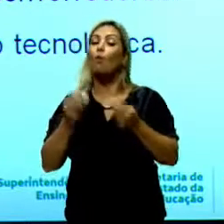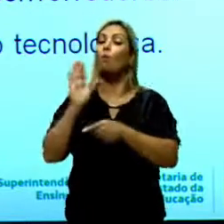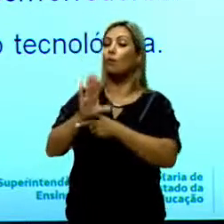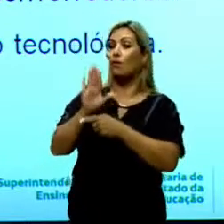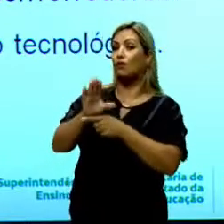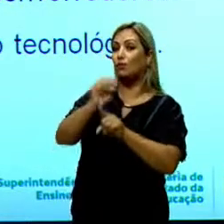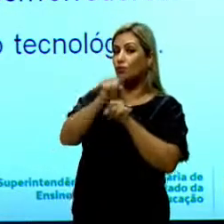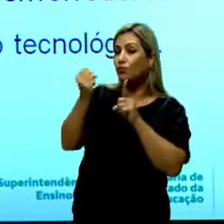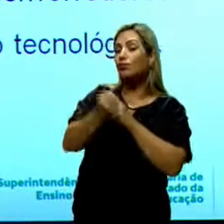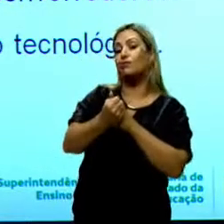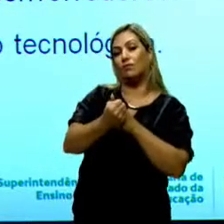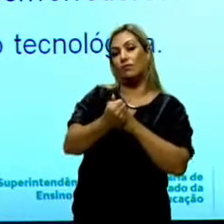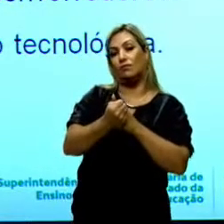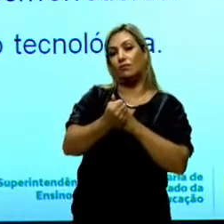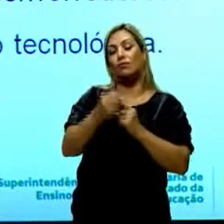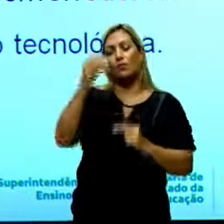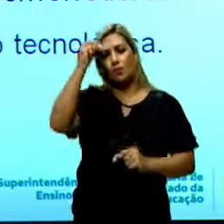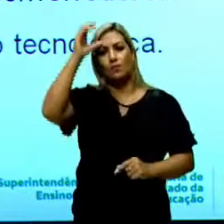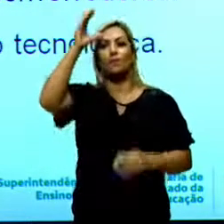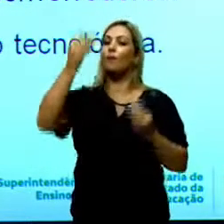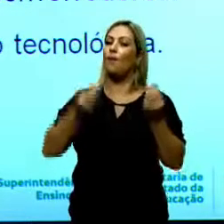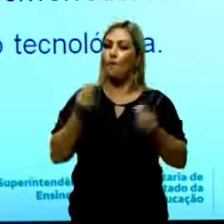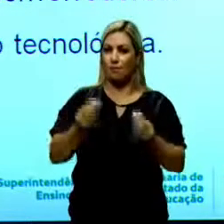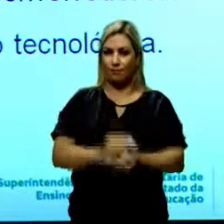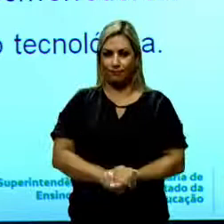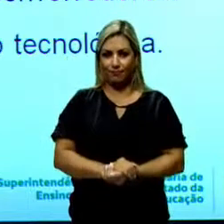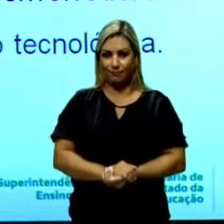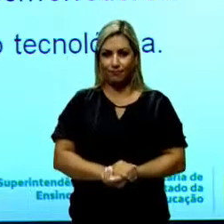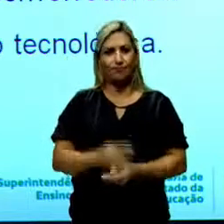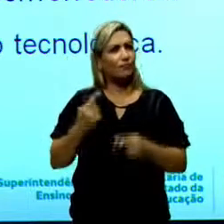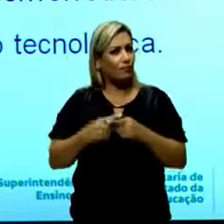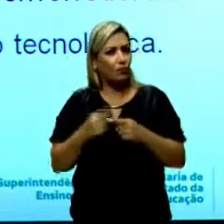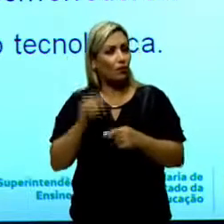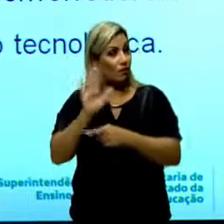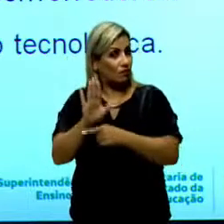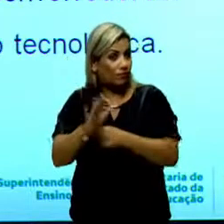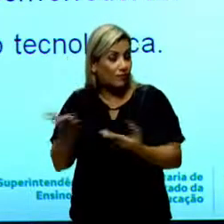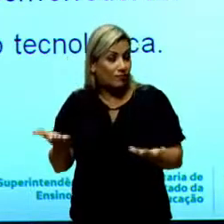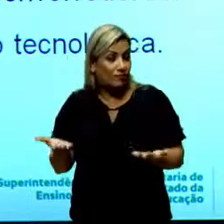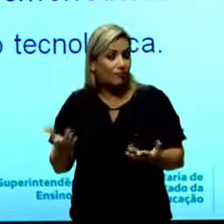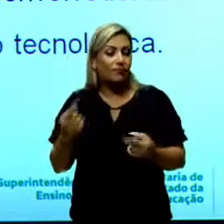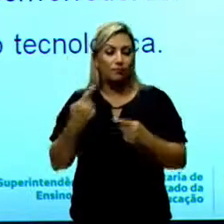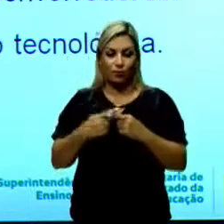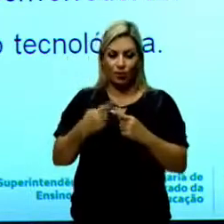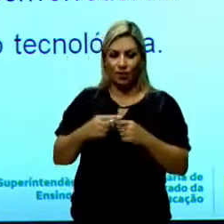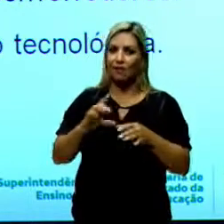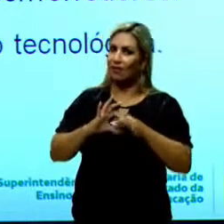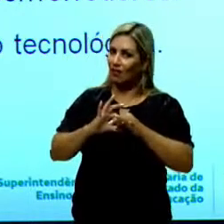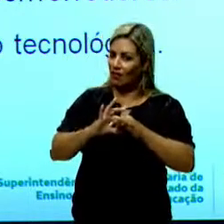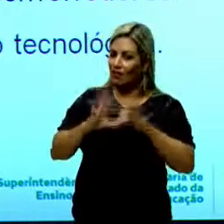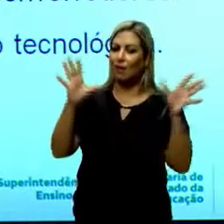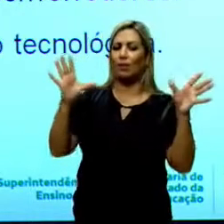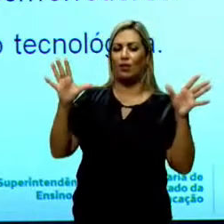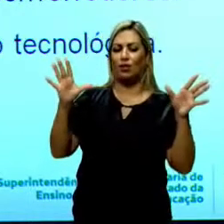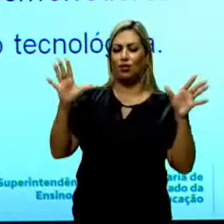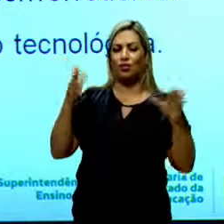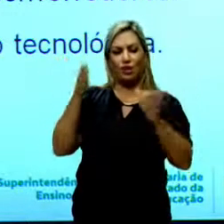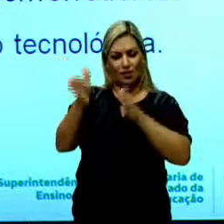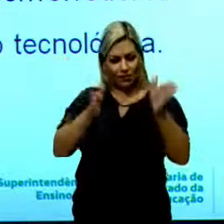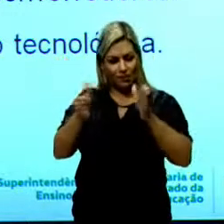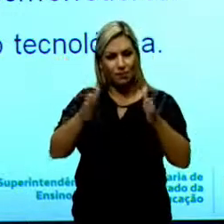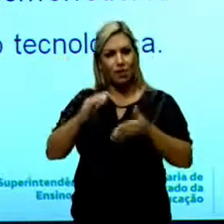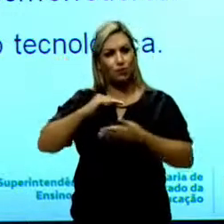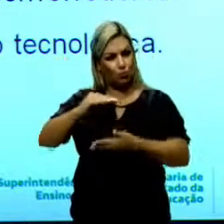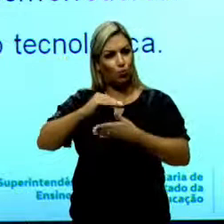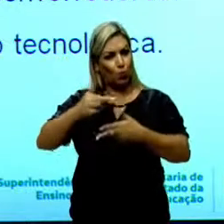na sociedade para o conhecimento? Por que que ele contribui? Porque democratiza o acesso